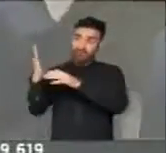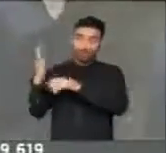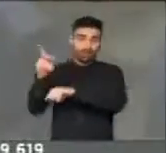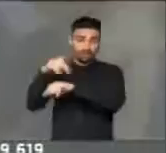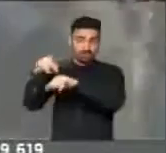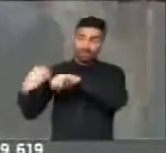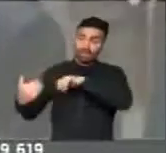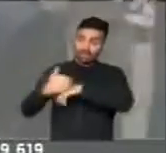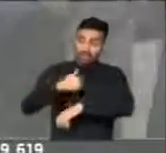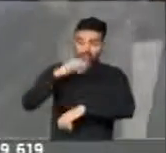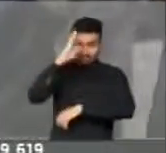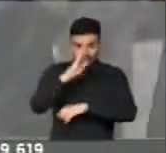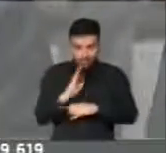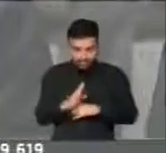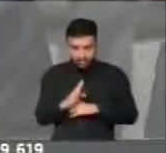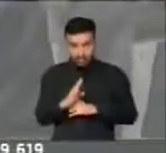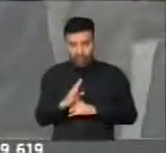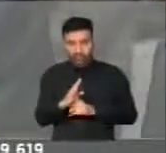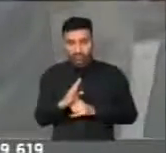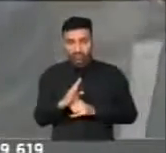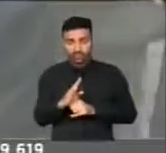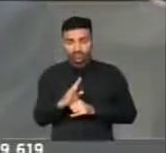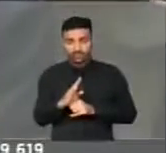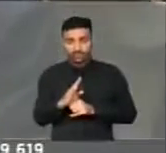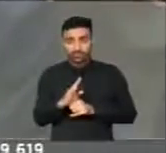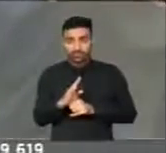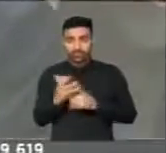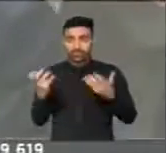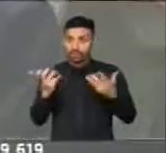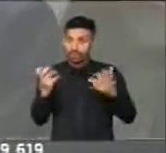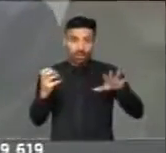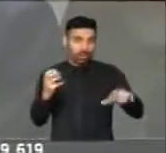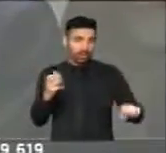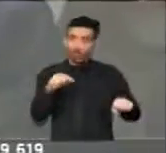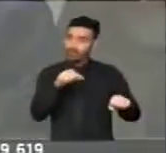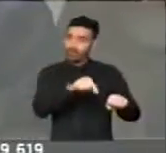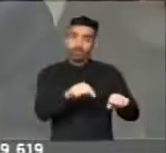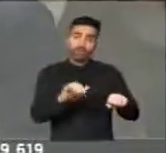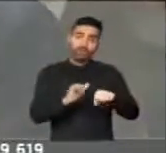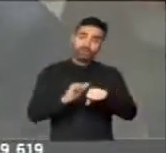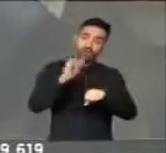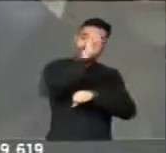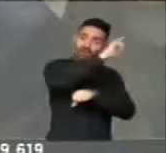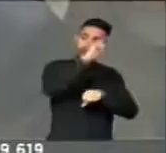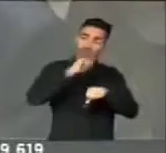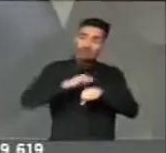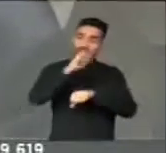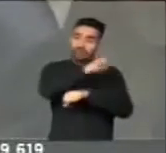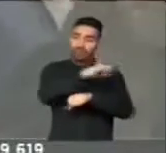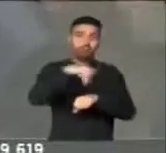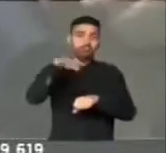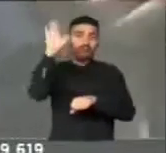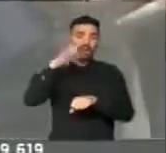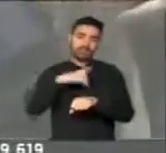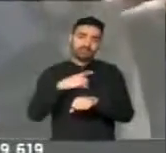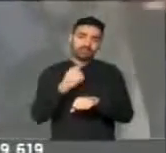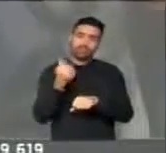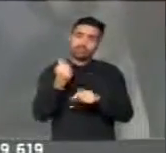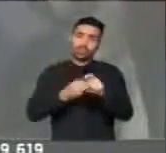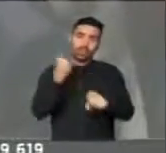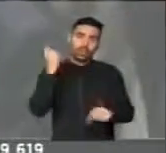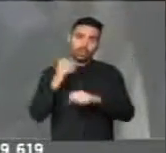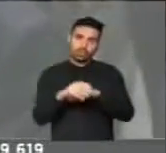vem para o Brasil, ela vai querer as linhas mais rentáveis, o filé. Assim como quem está